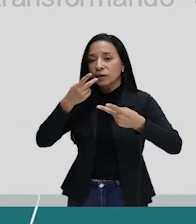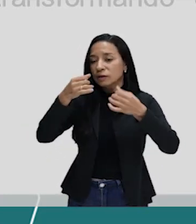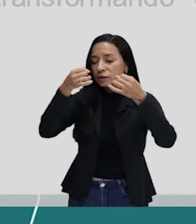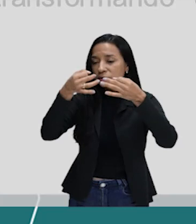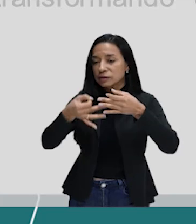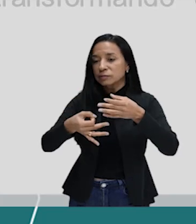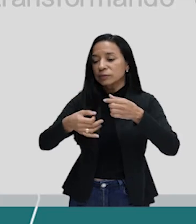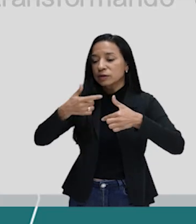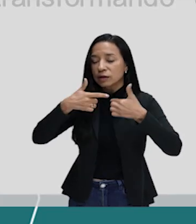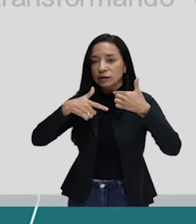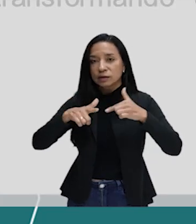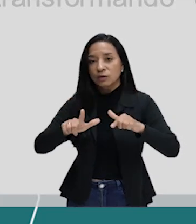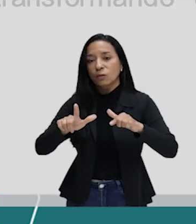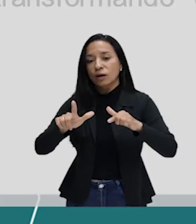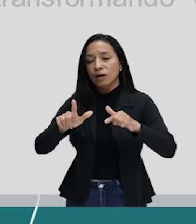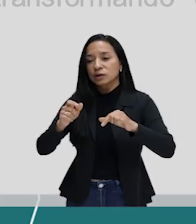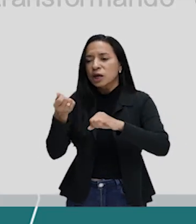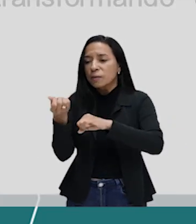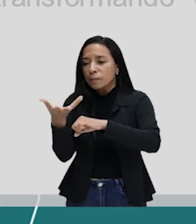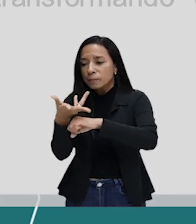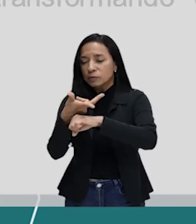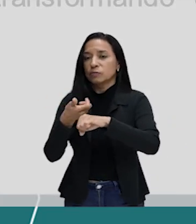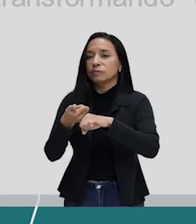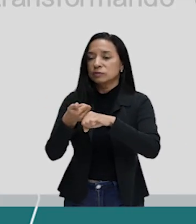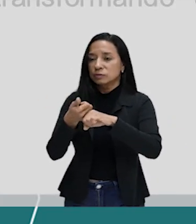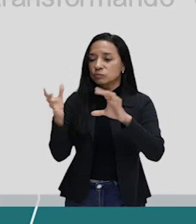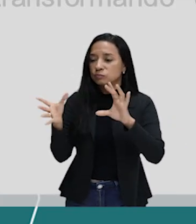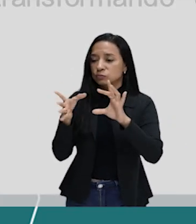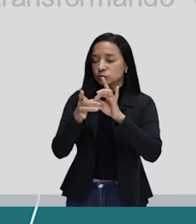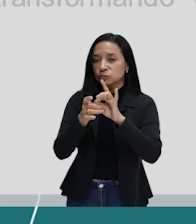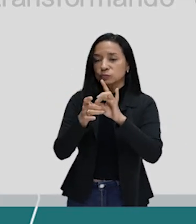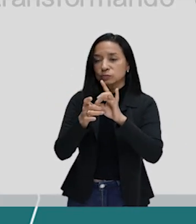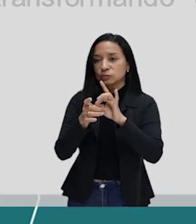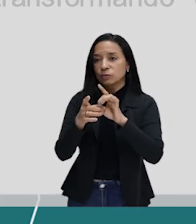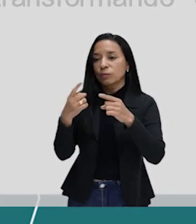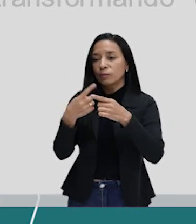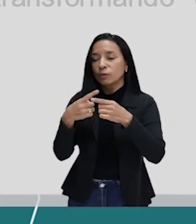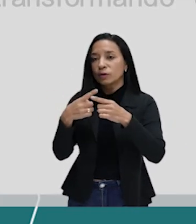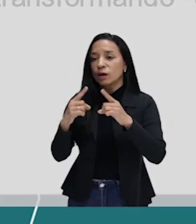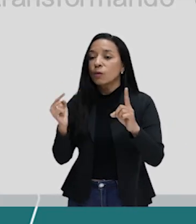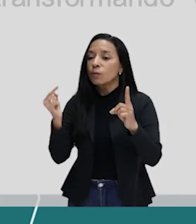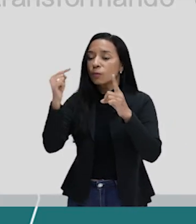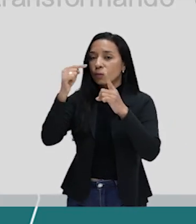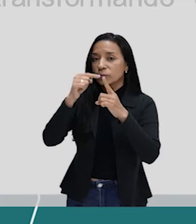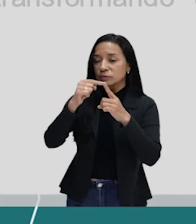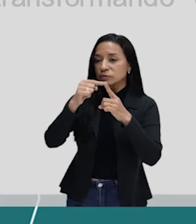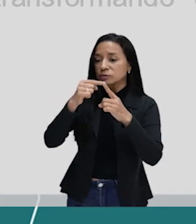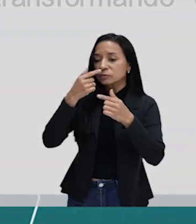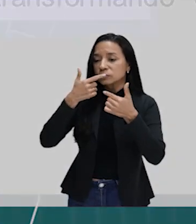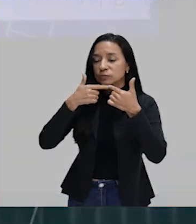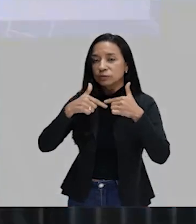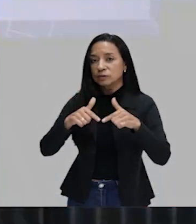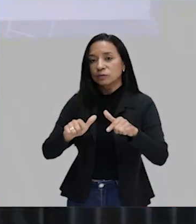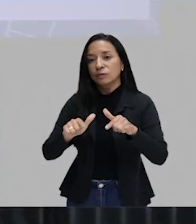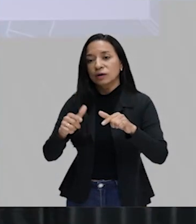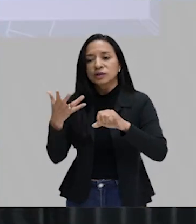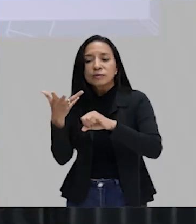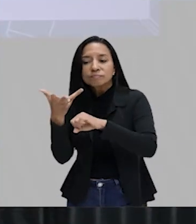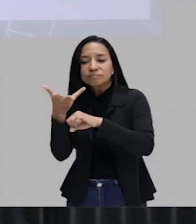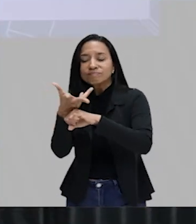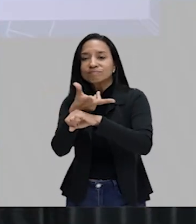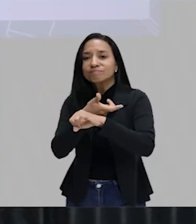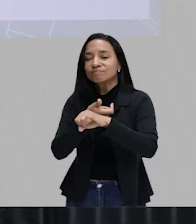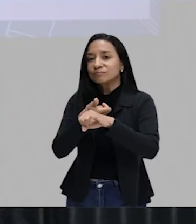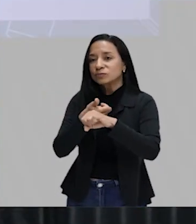está ligadíssimo. Está bem conectado. Porque um dos objetivos da linguagem é esse mesmo, persuadir,